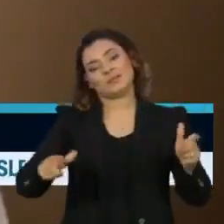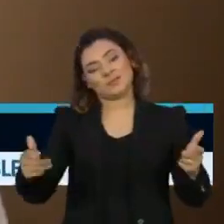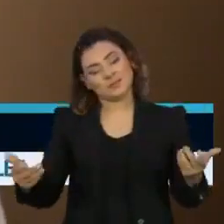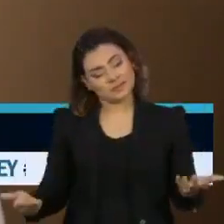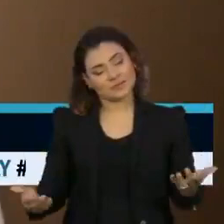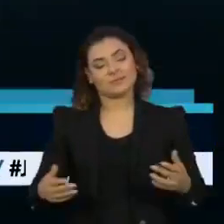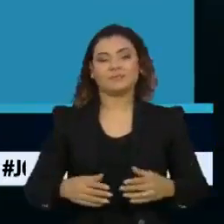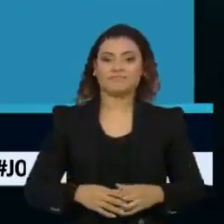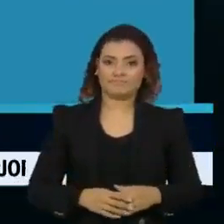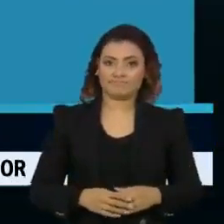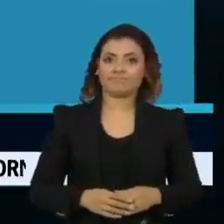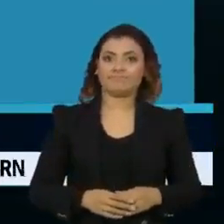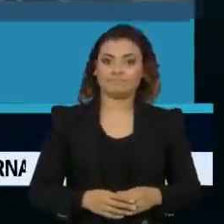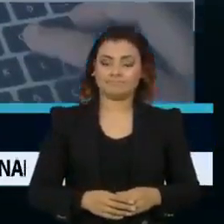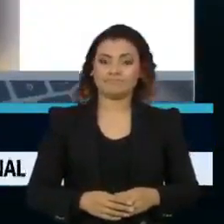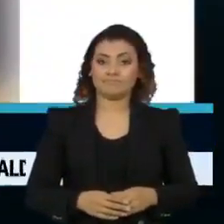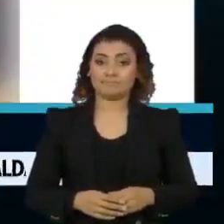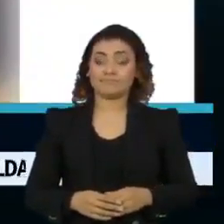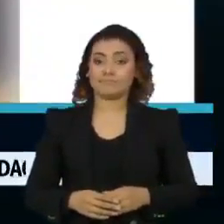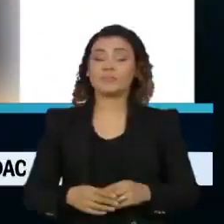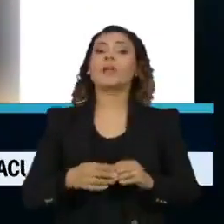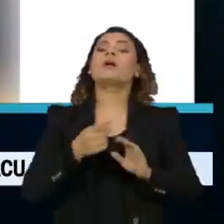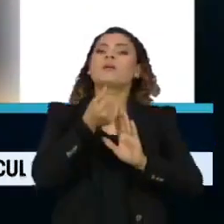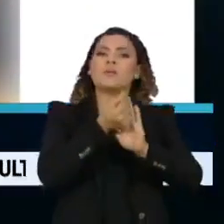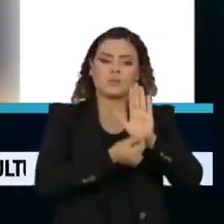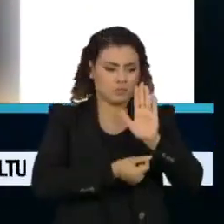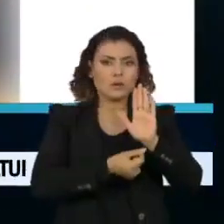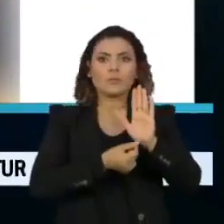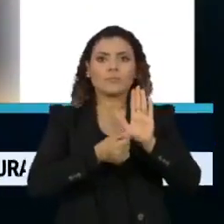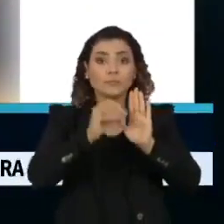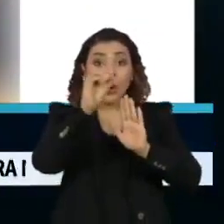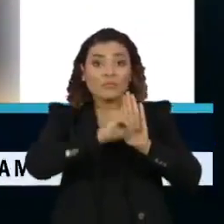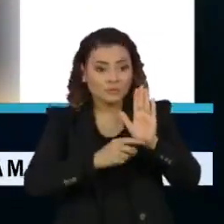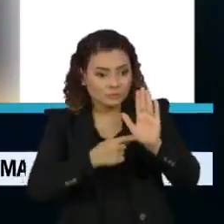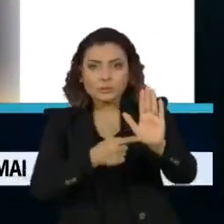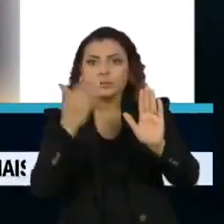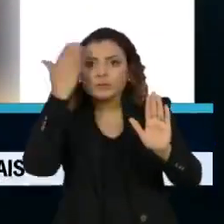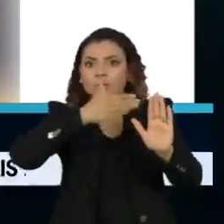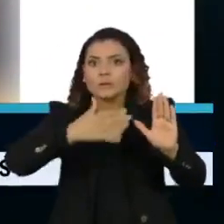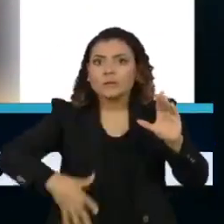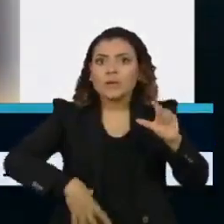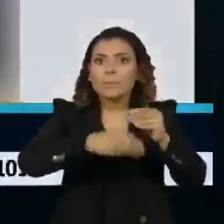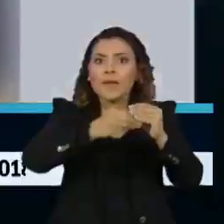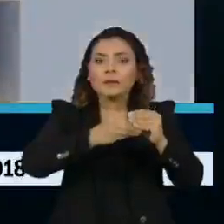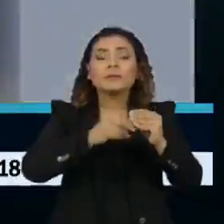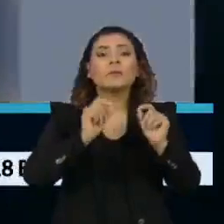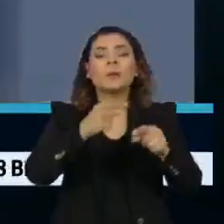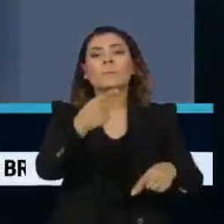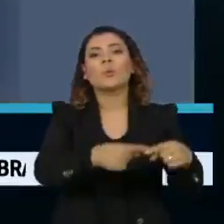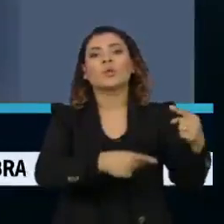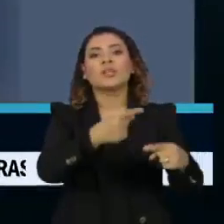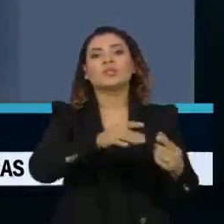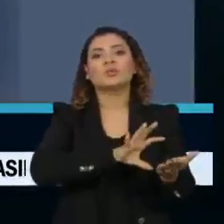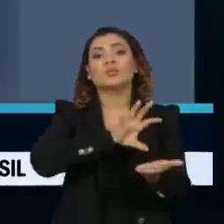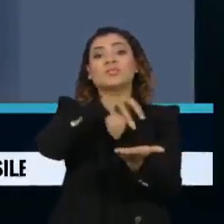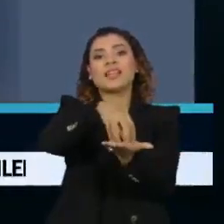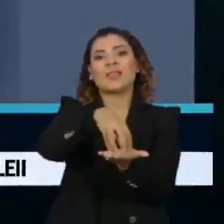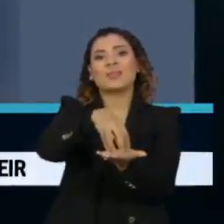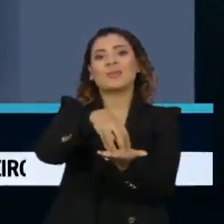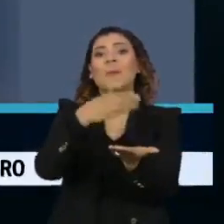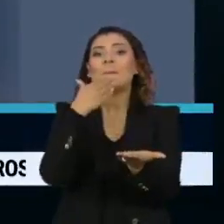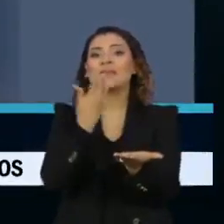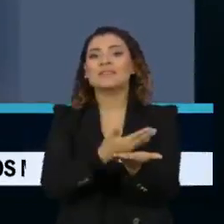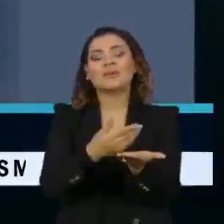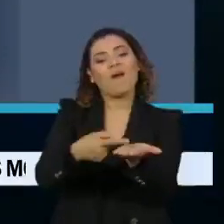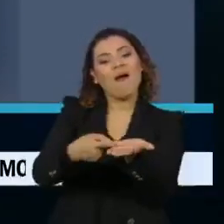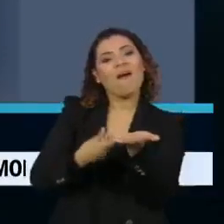vidas de brasileiros. Ofícios obtidos pelo jornal mostram que a emenda atendeu pedidos de políticos do Centrão, como o